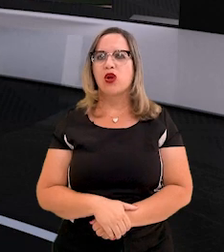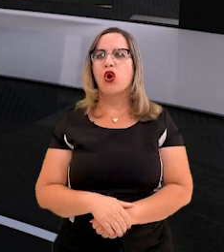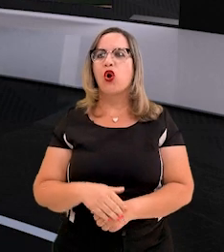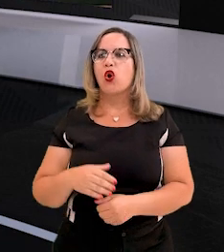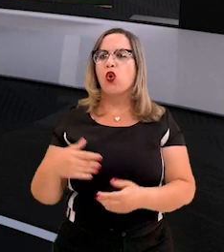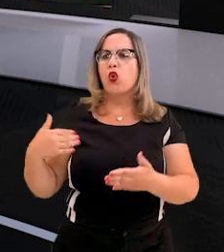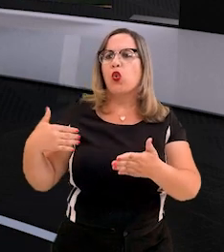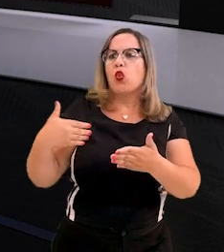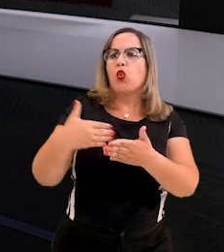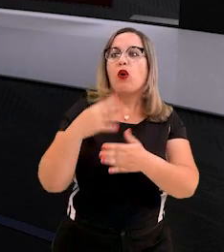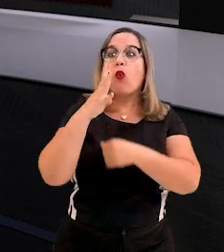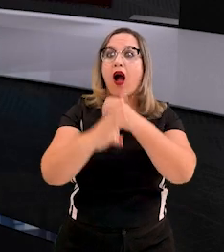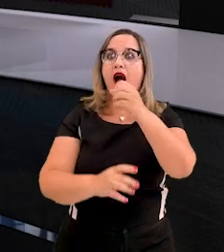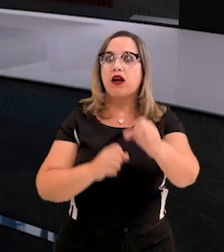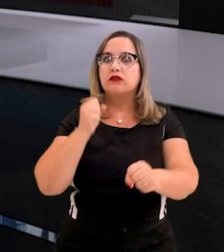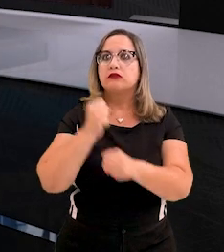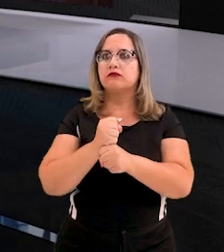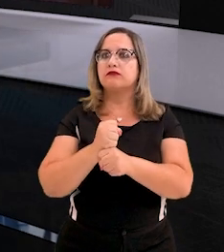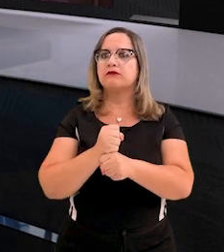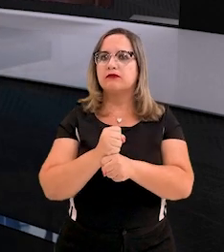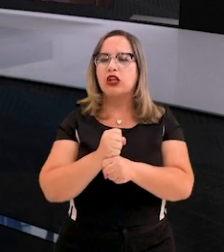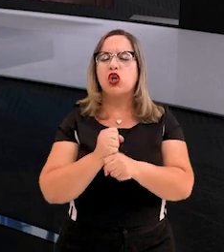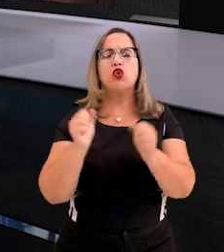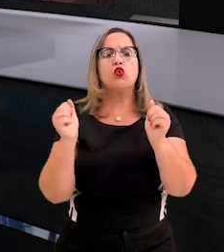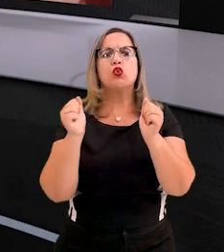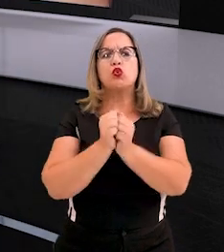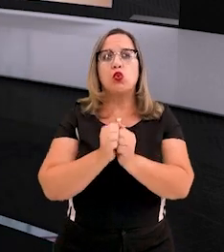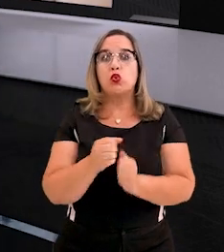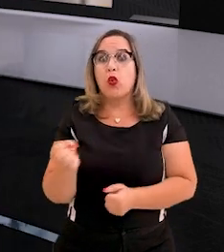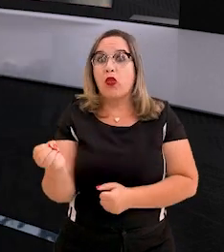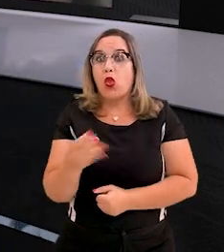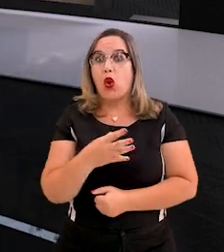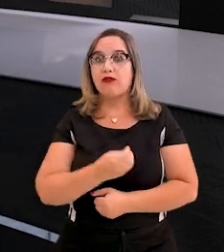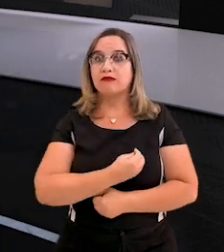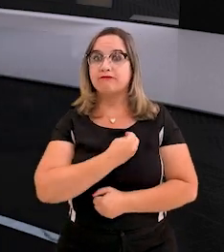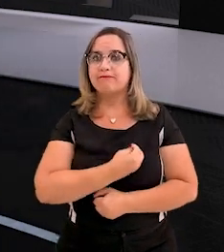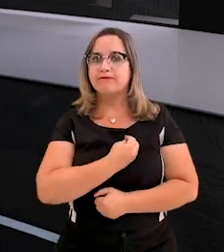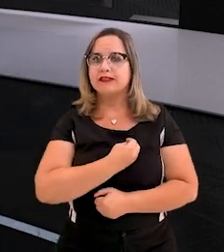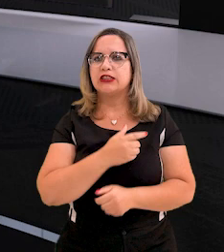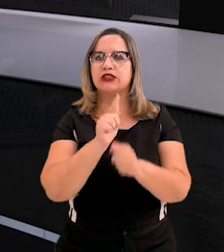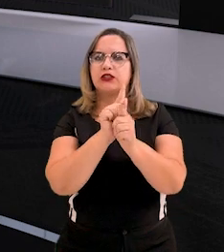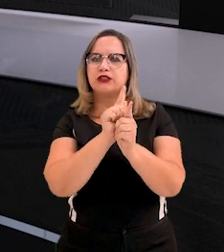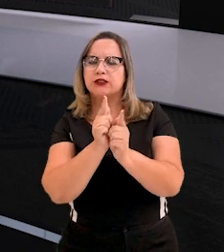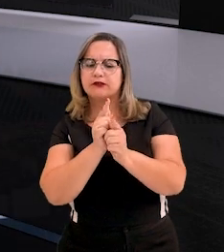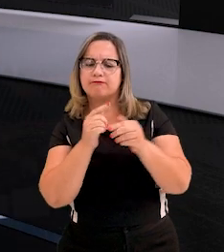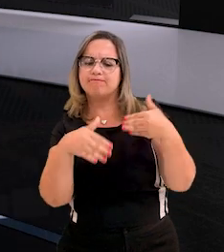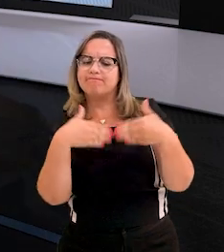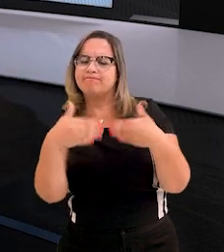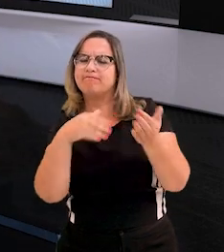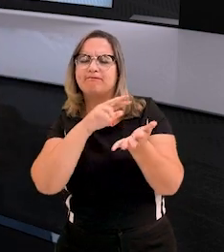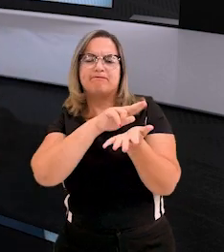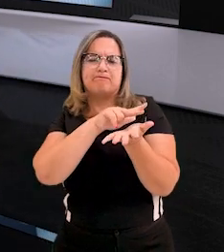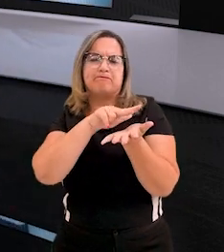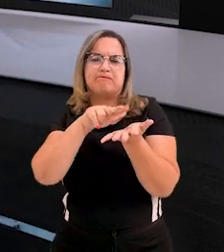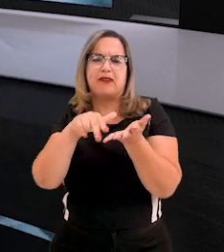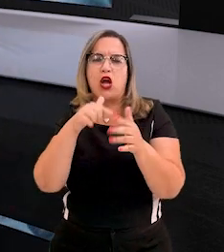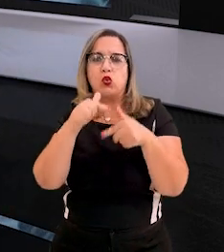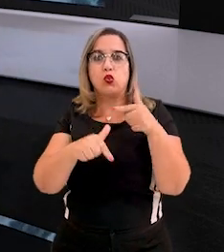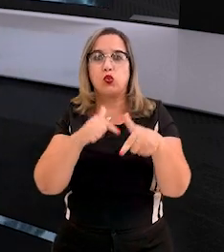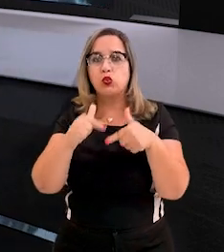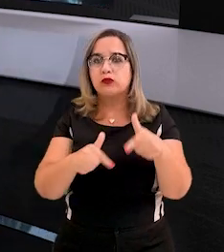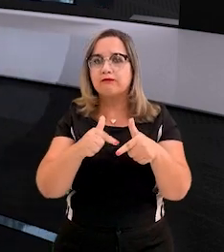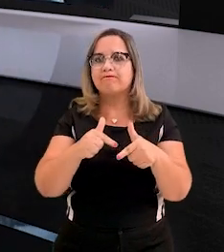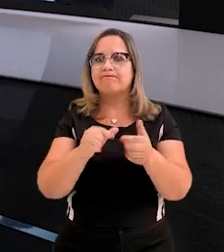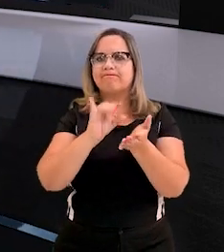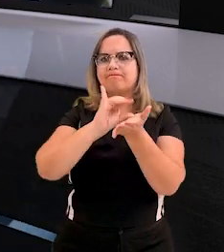Nos últimos quatro anos, conectada com esta nova realidade, a gestão desenvolveu uma série de